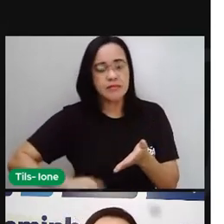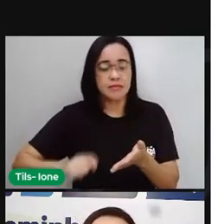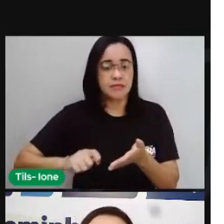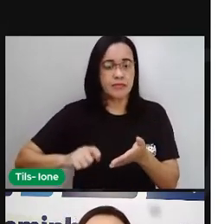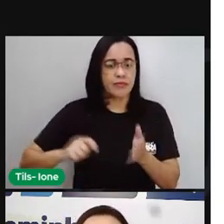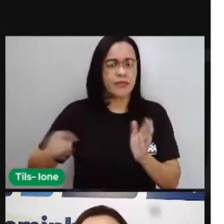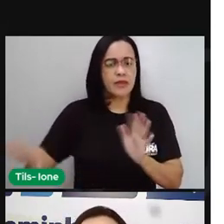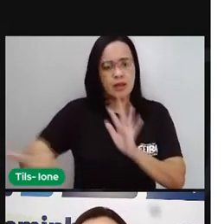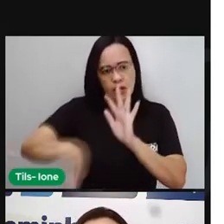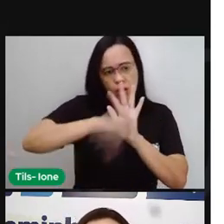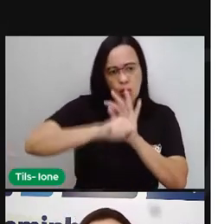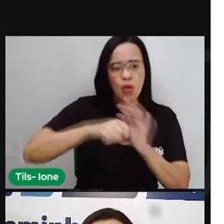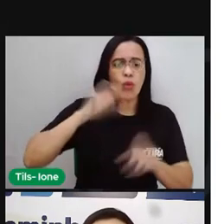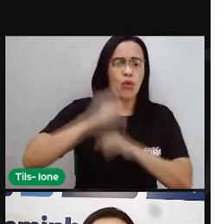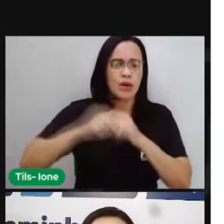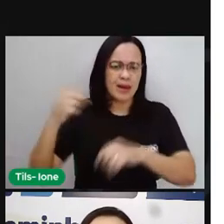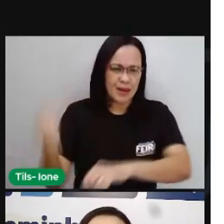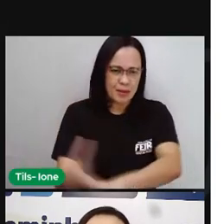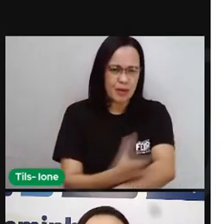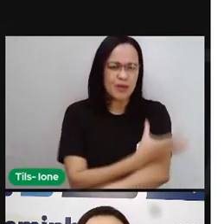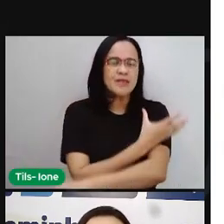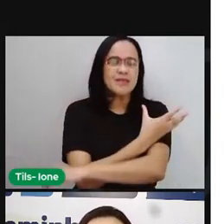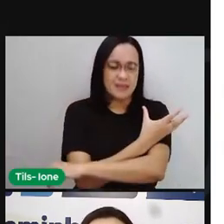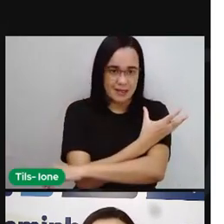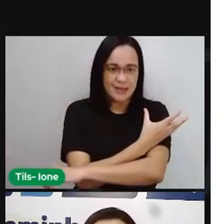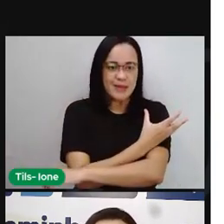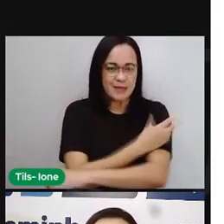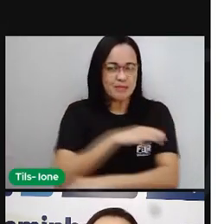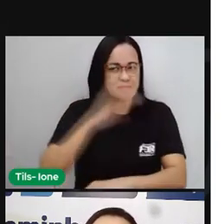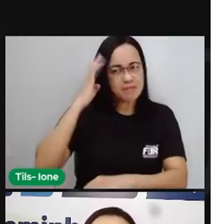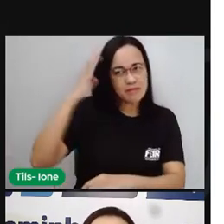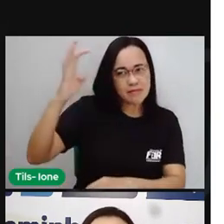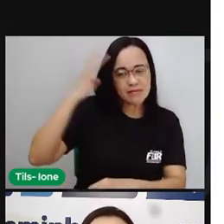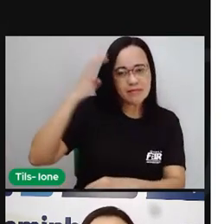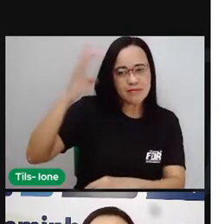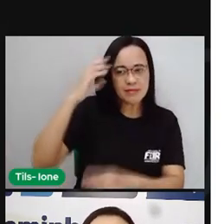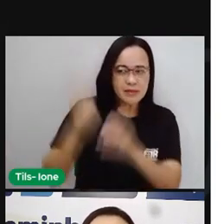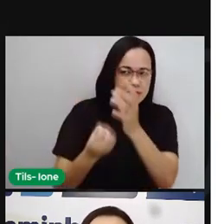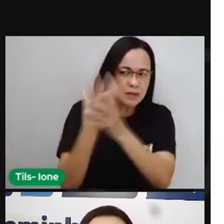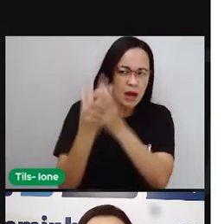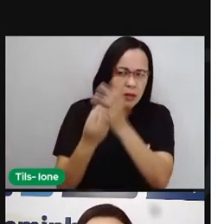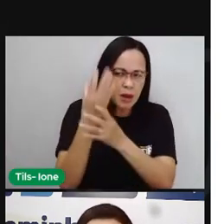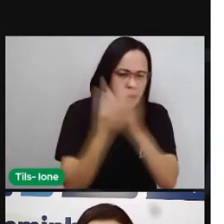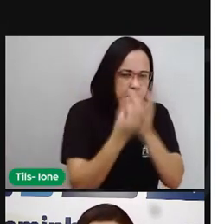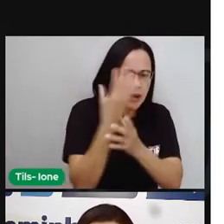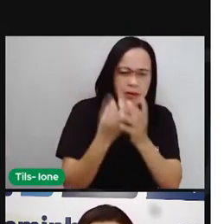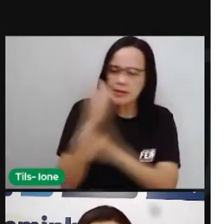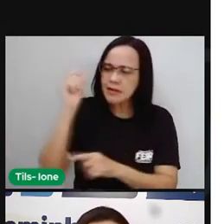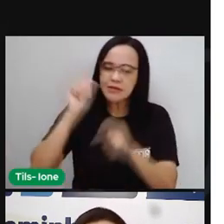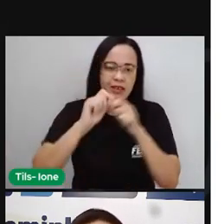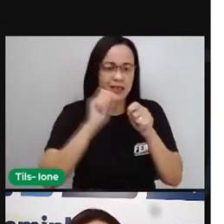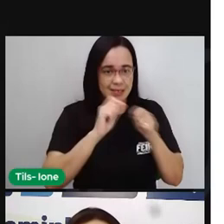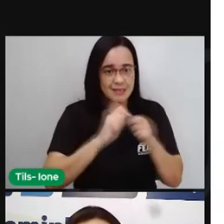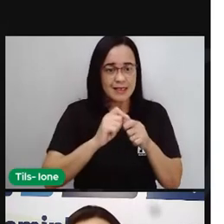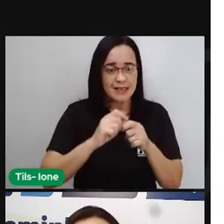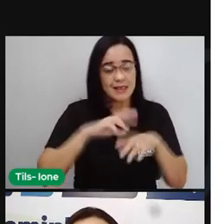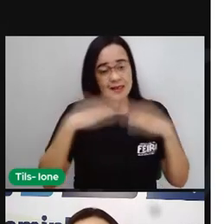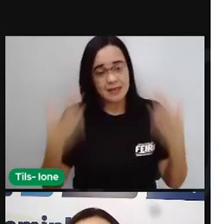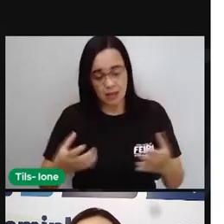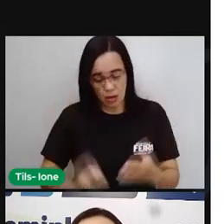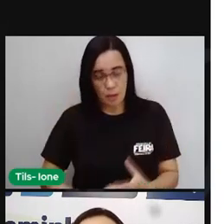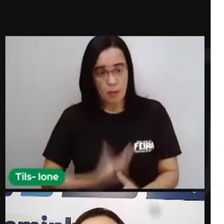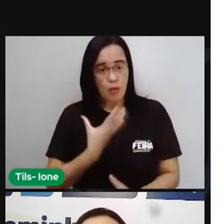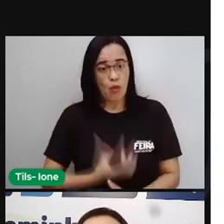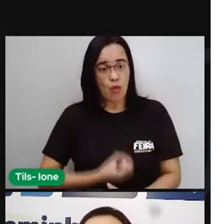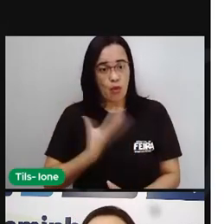emoção, em subjetividade, em imaginação, em criação. Então a poesia, ela pode estar presente